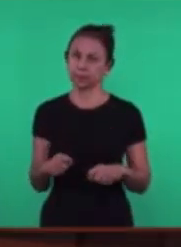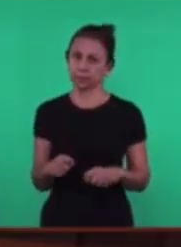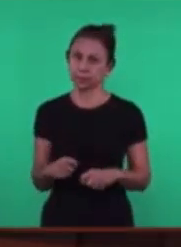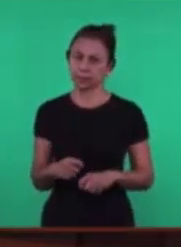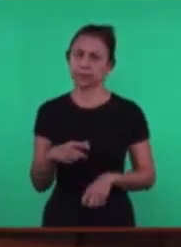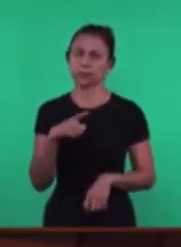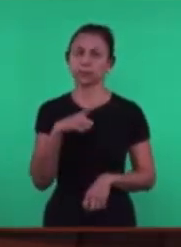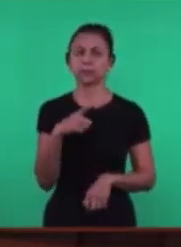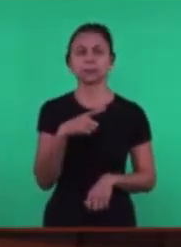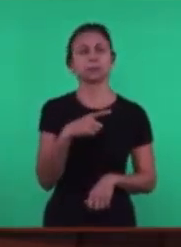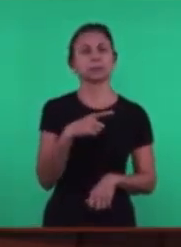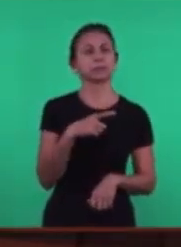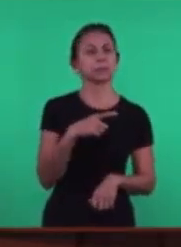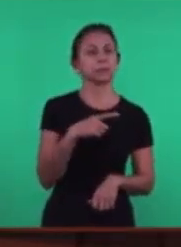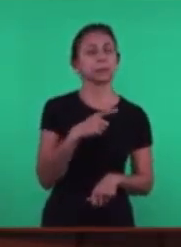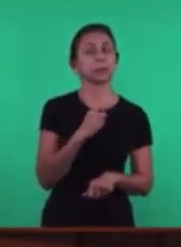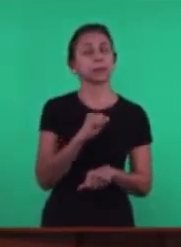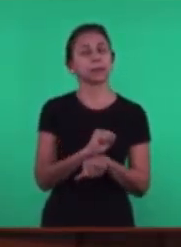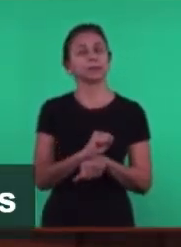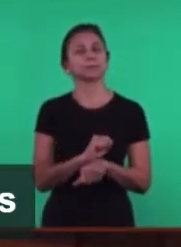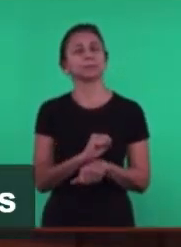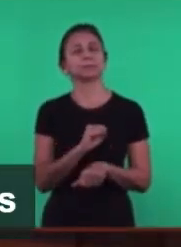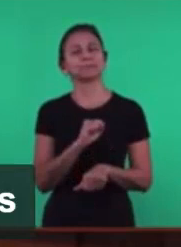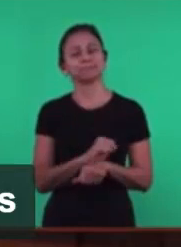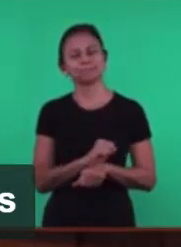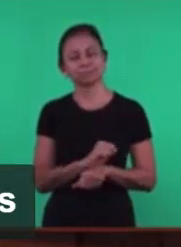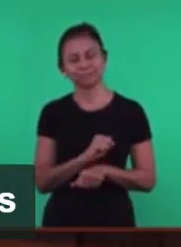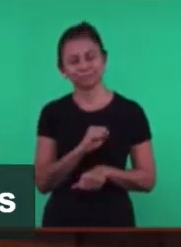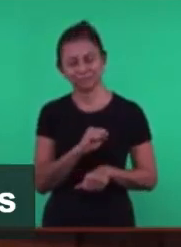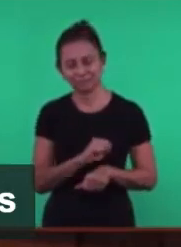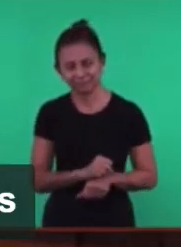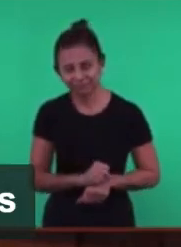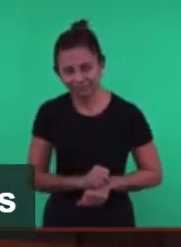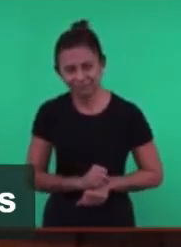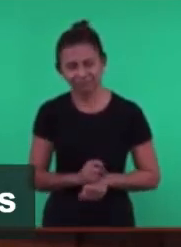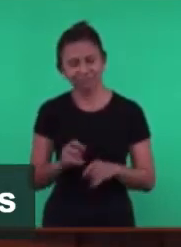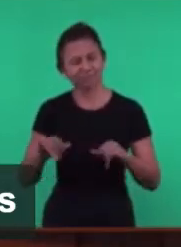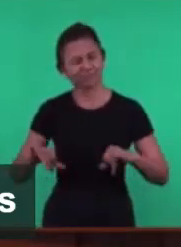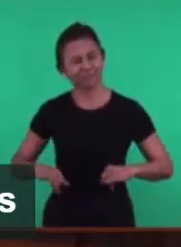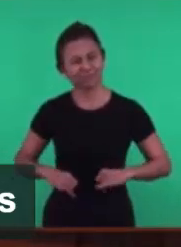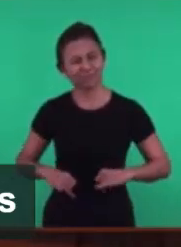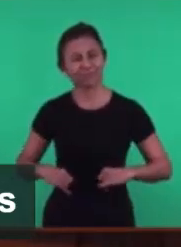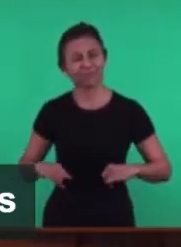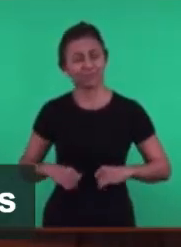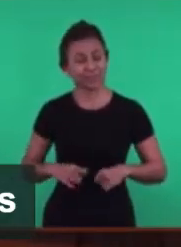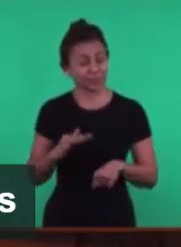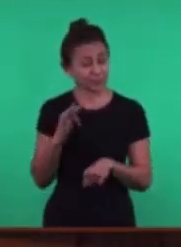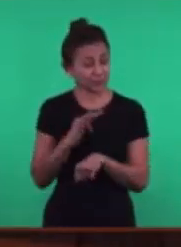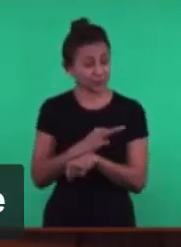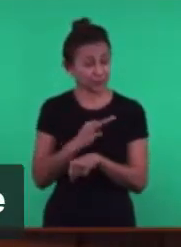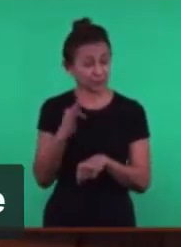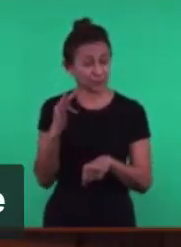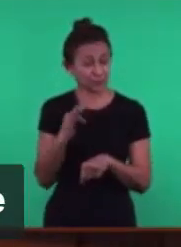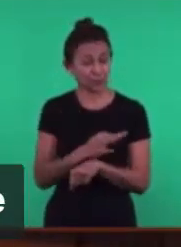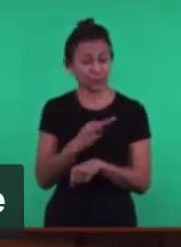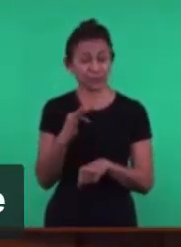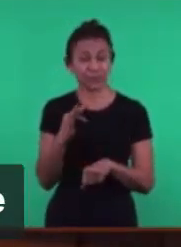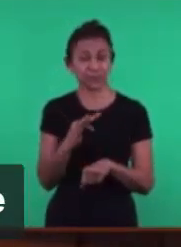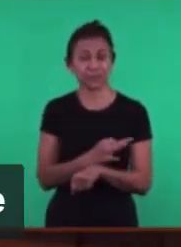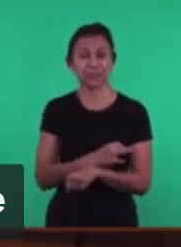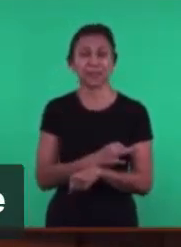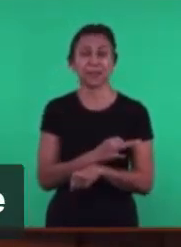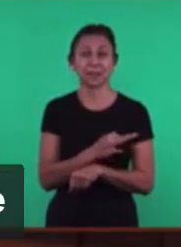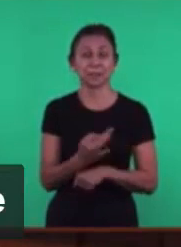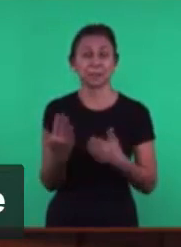Ele tem que Esperar Ele tem que Sofrer Porque ele sofre Os intempéries Ele sofre Os